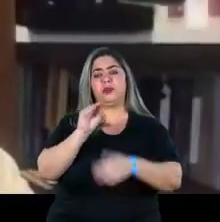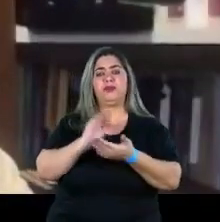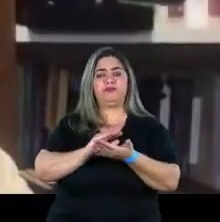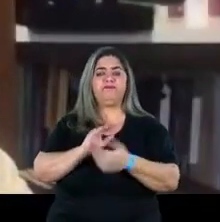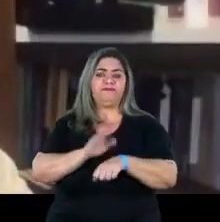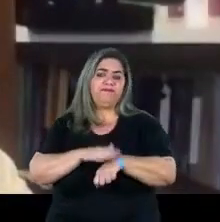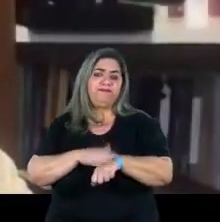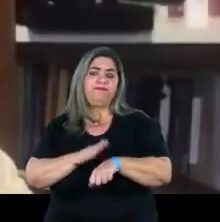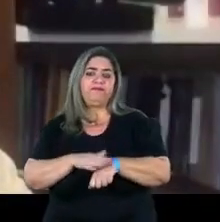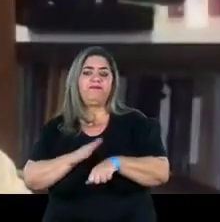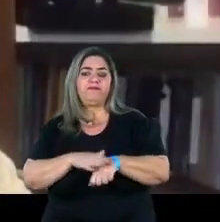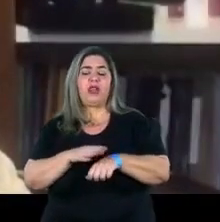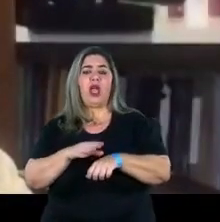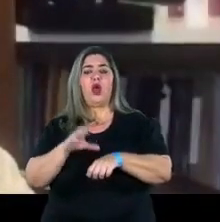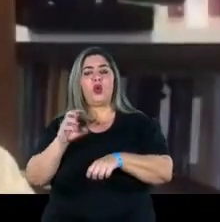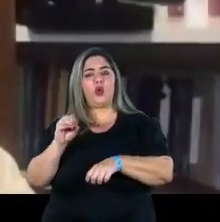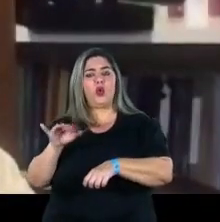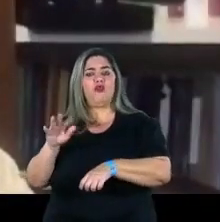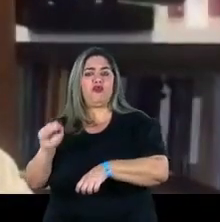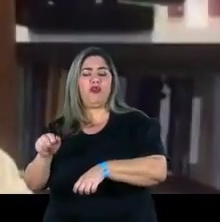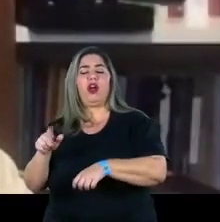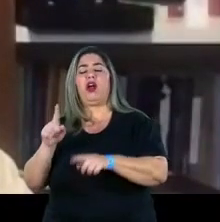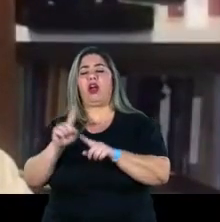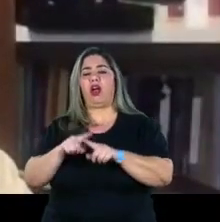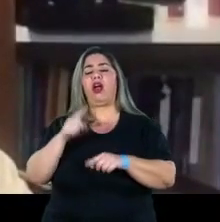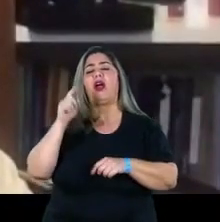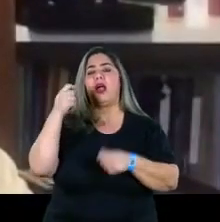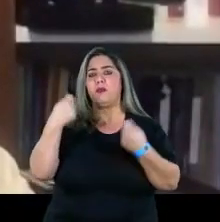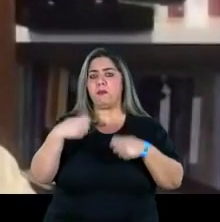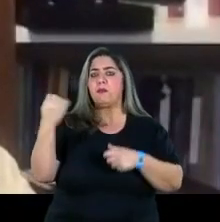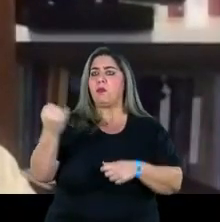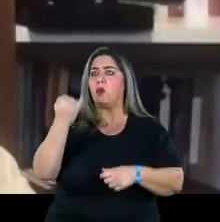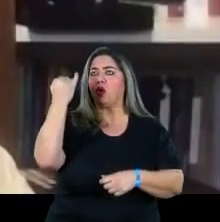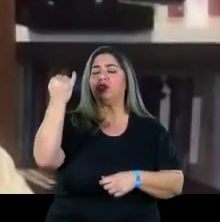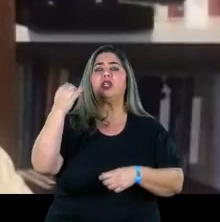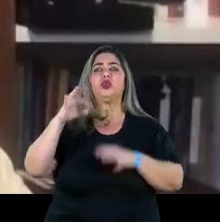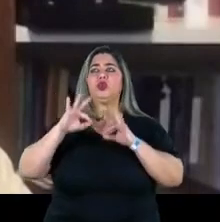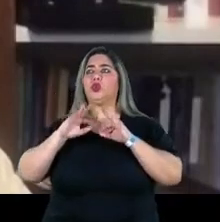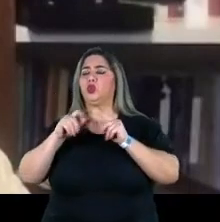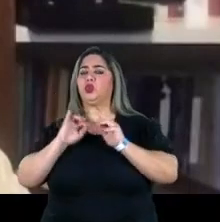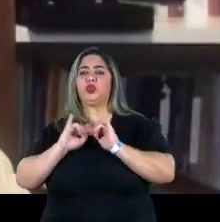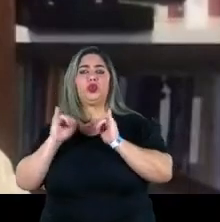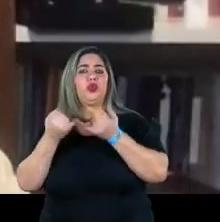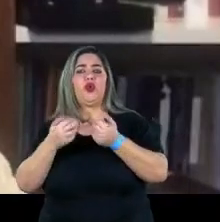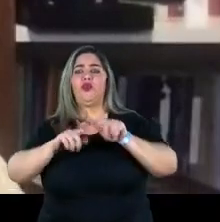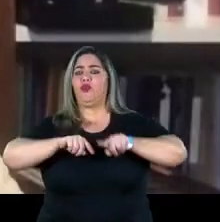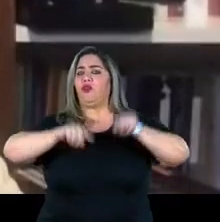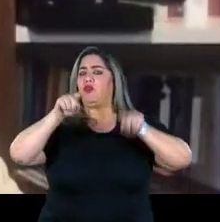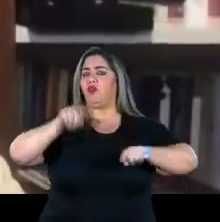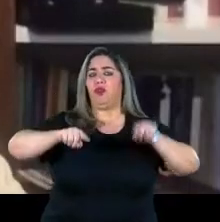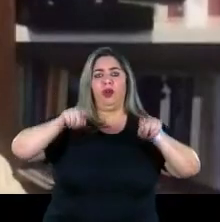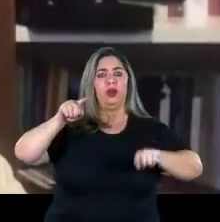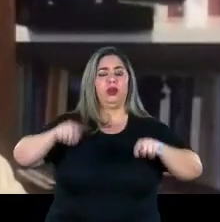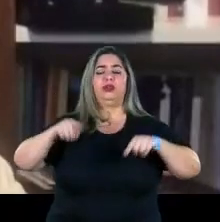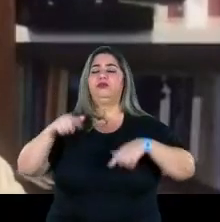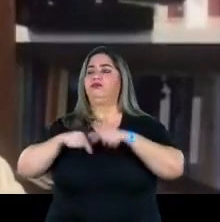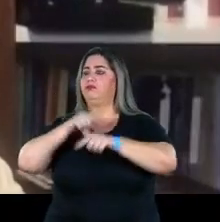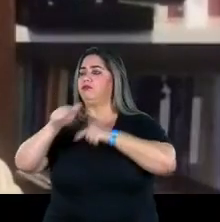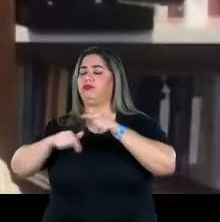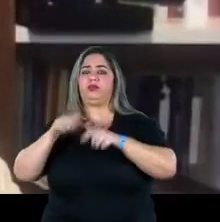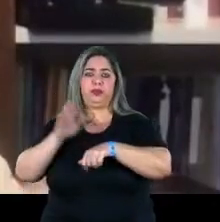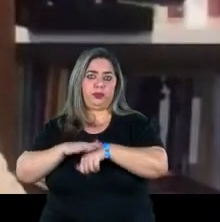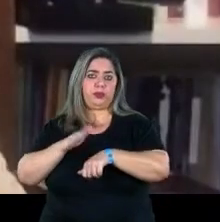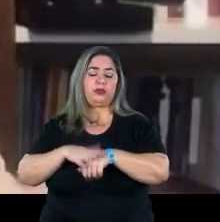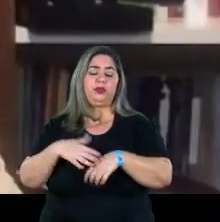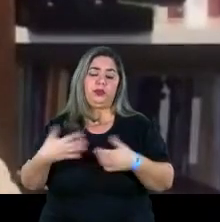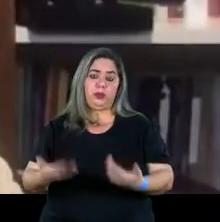Eu acho importante a Cufa, a Ação da Cidadania, as instituições, as mais variadas, o trabalho que nós realizamos, enfim,